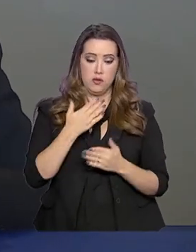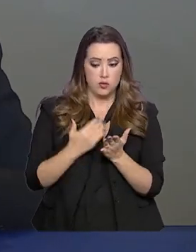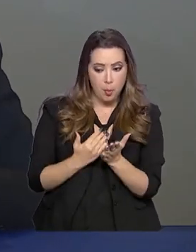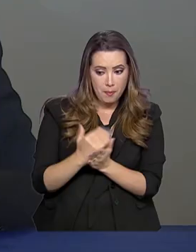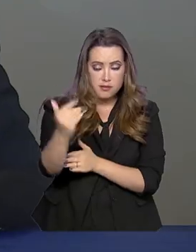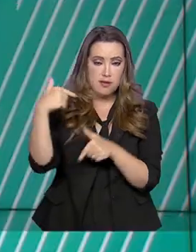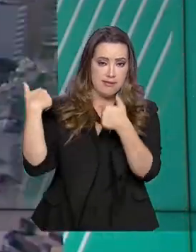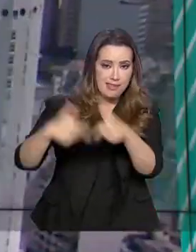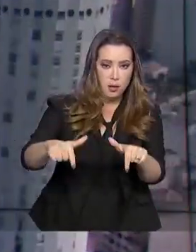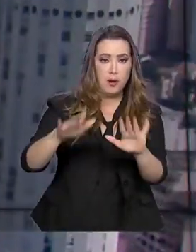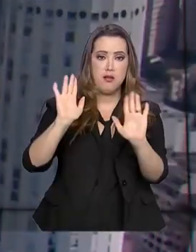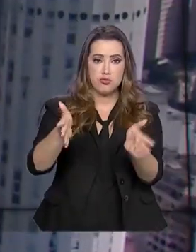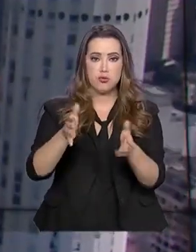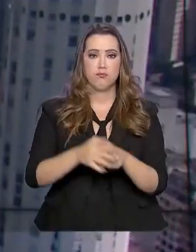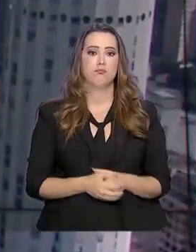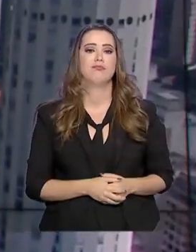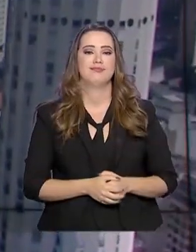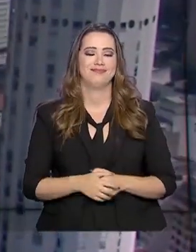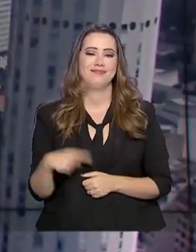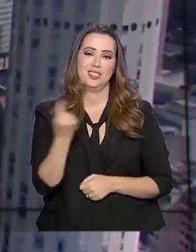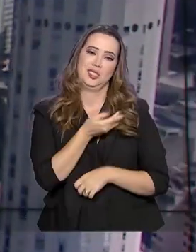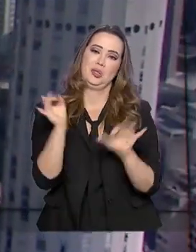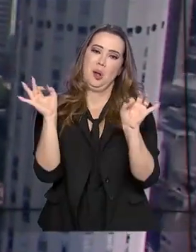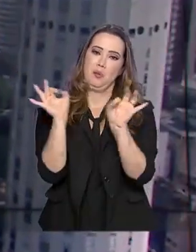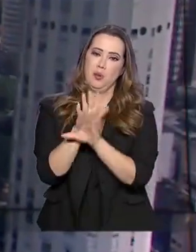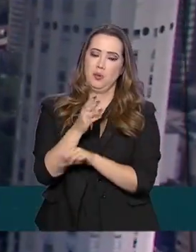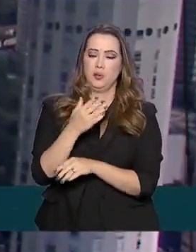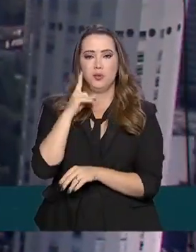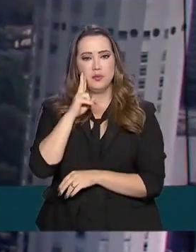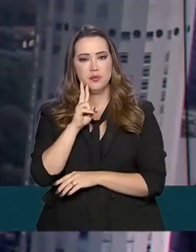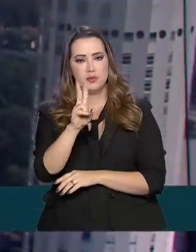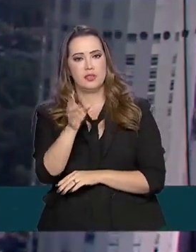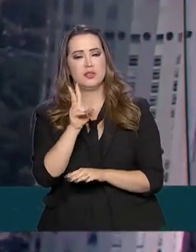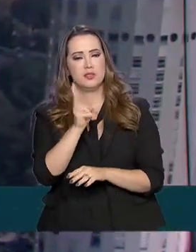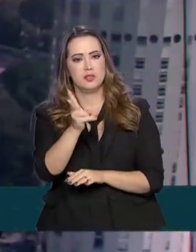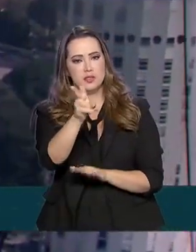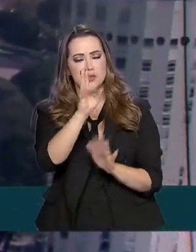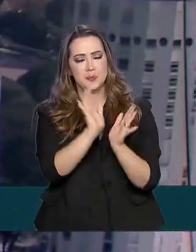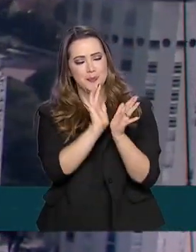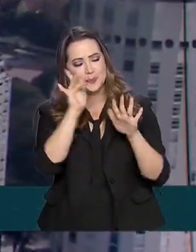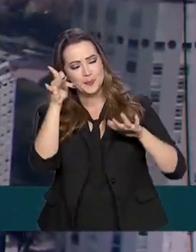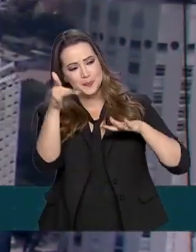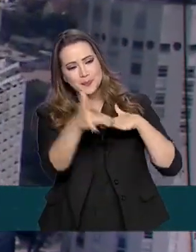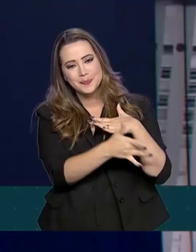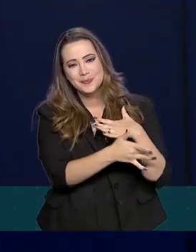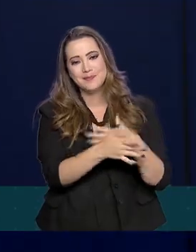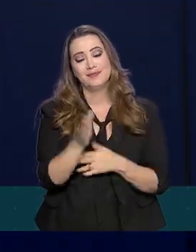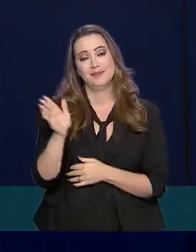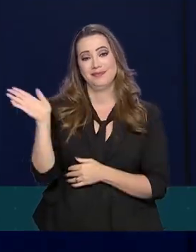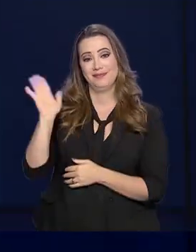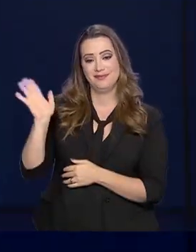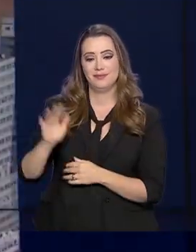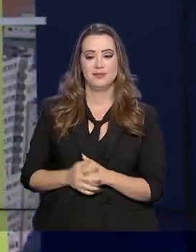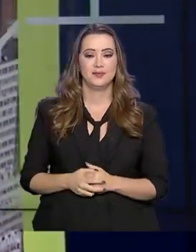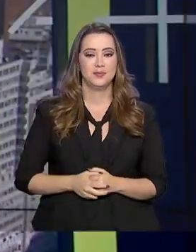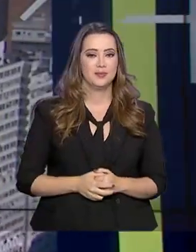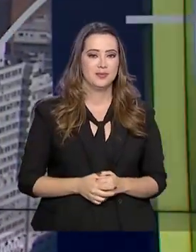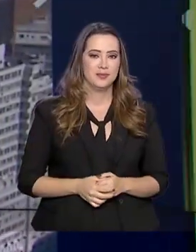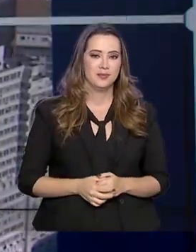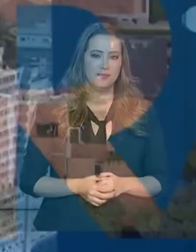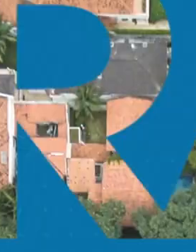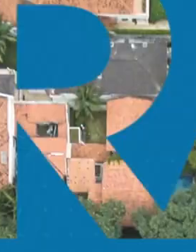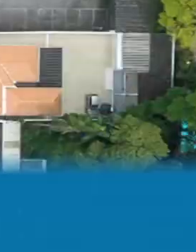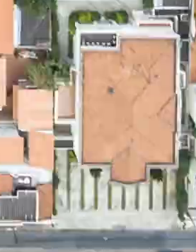executar. A gente fica por aqui. Continue bem informado pelas nossas redes sociais. Até a próxima edição.